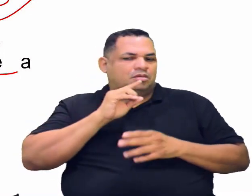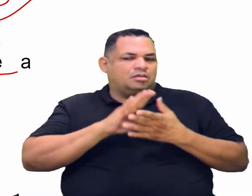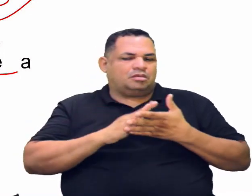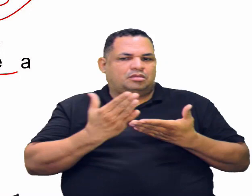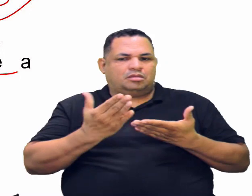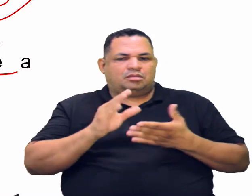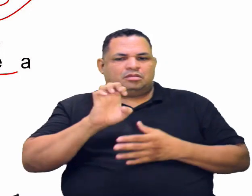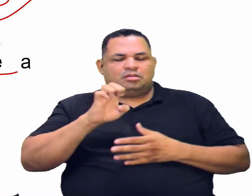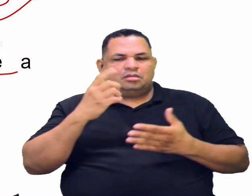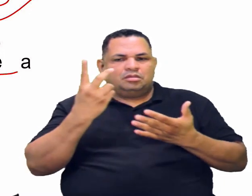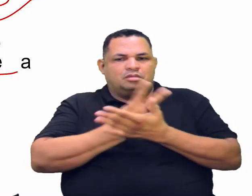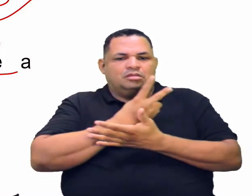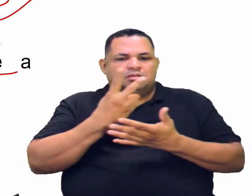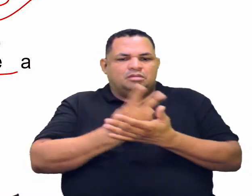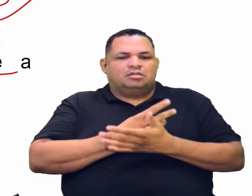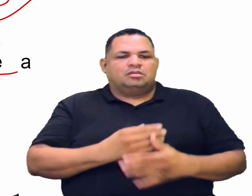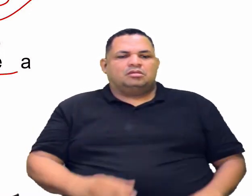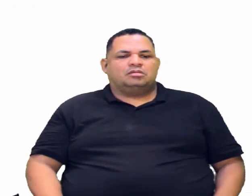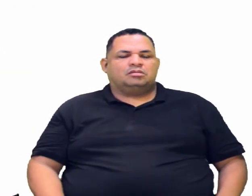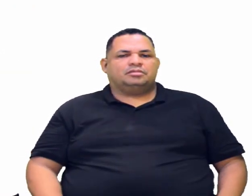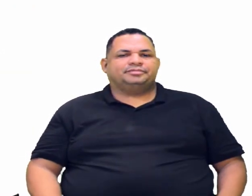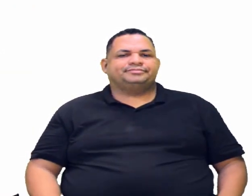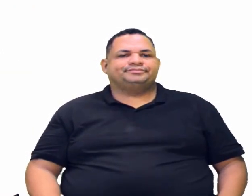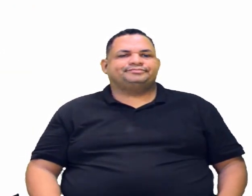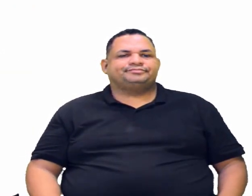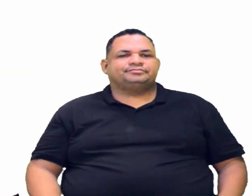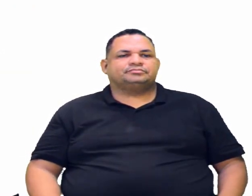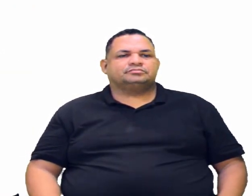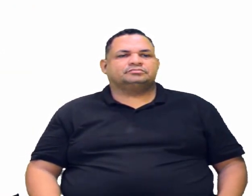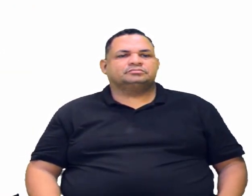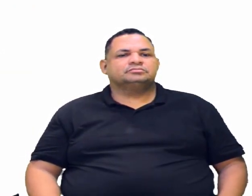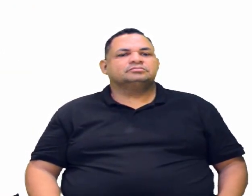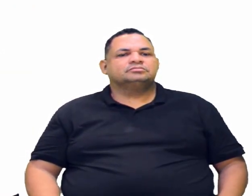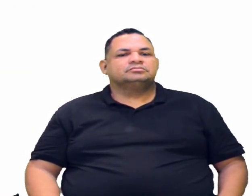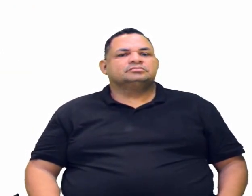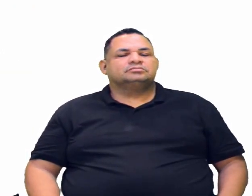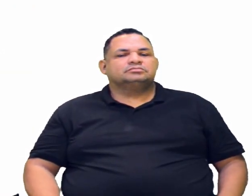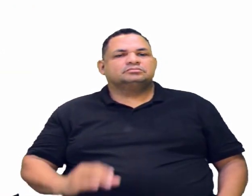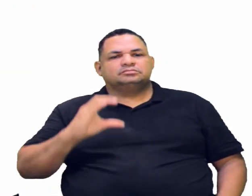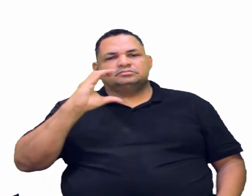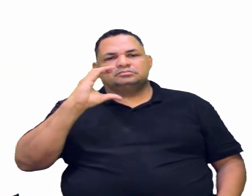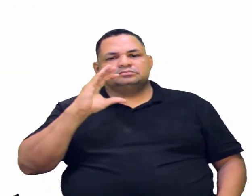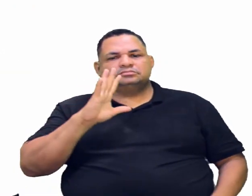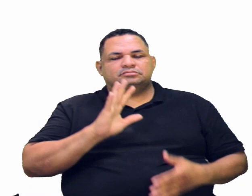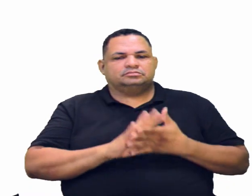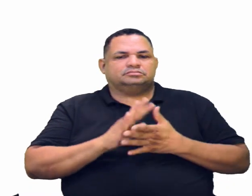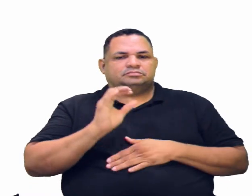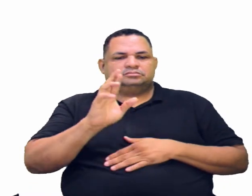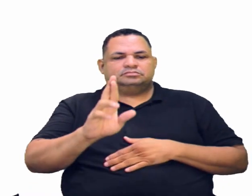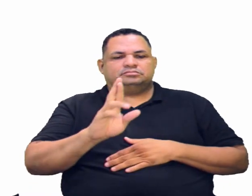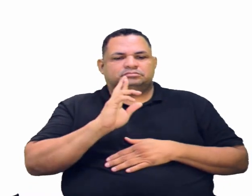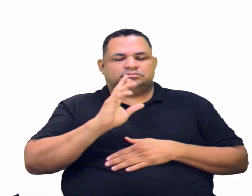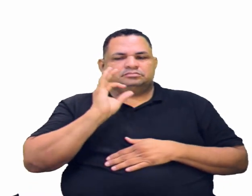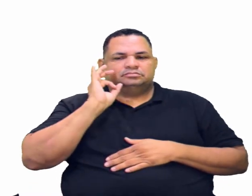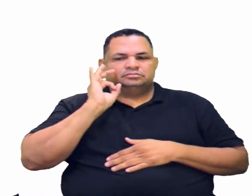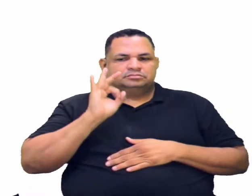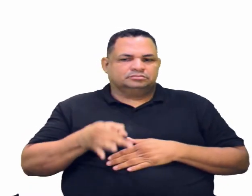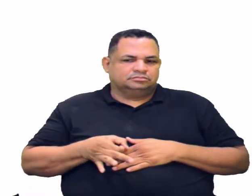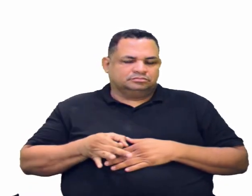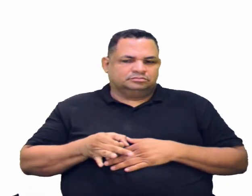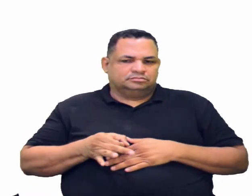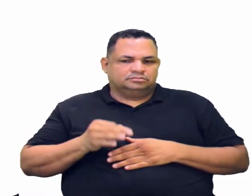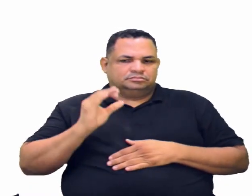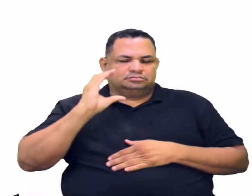letra E também está errada. Fazendo com que a nossa alternativa C seja a alternativa